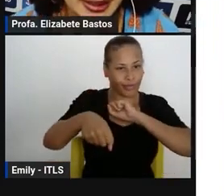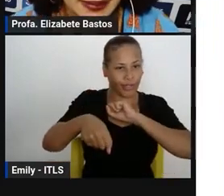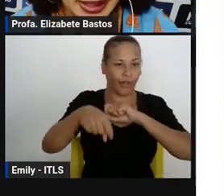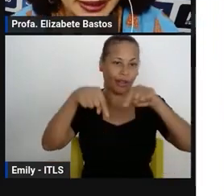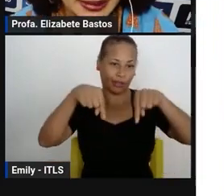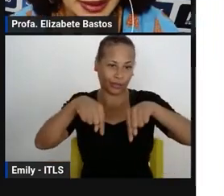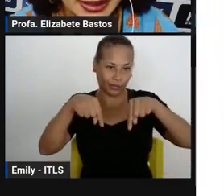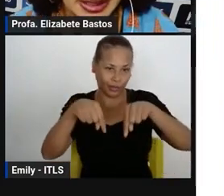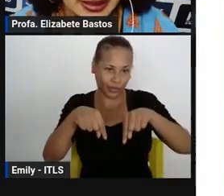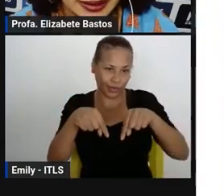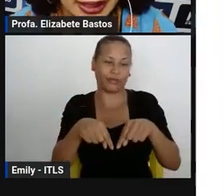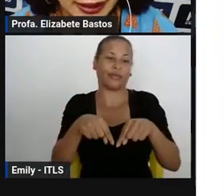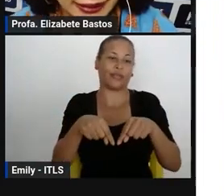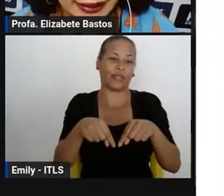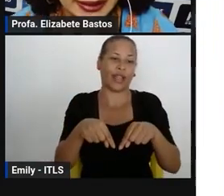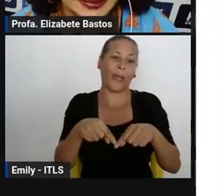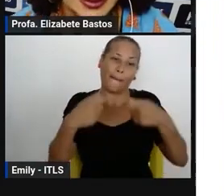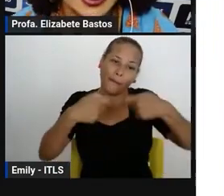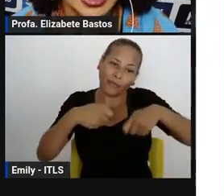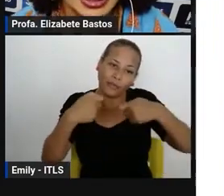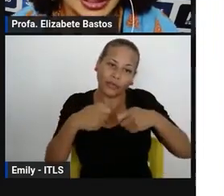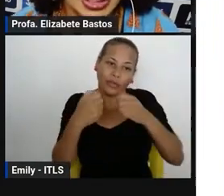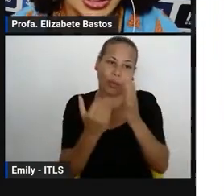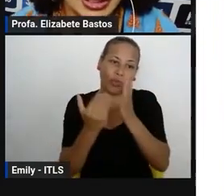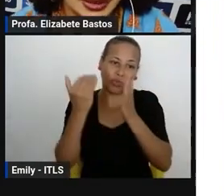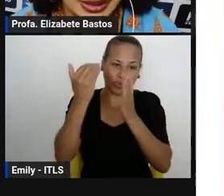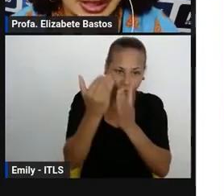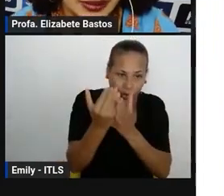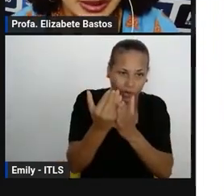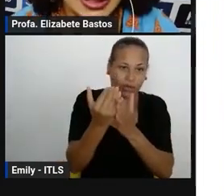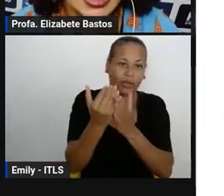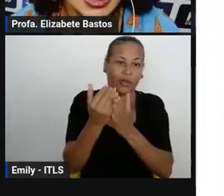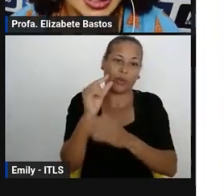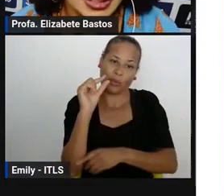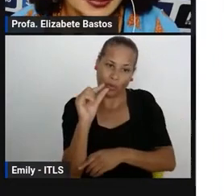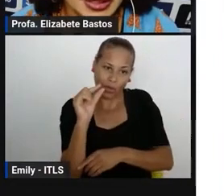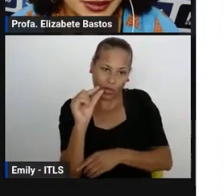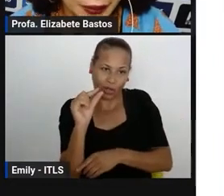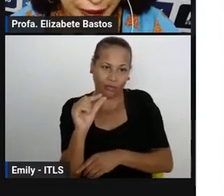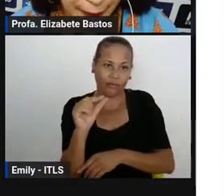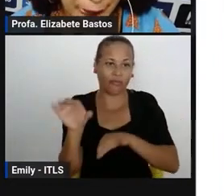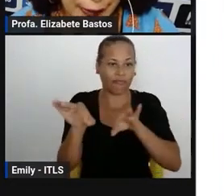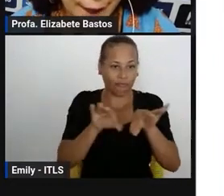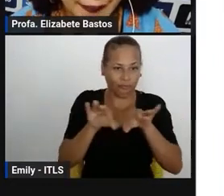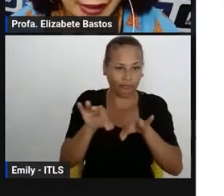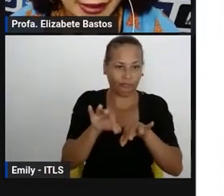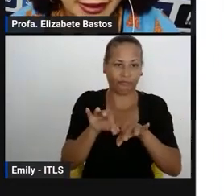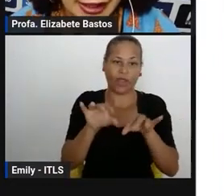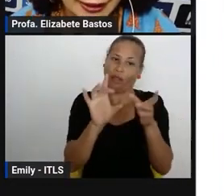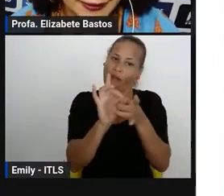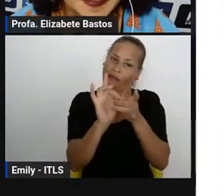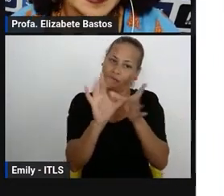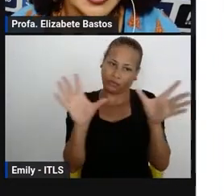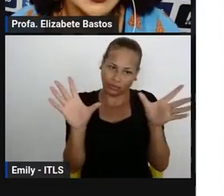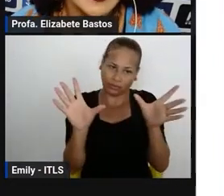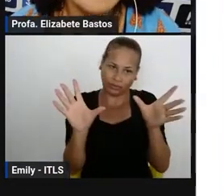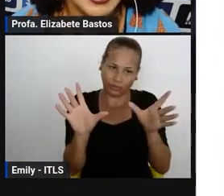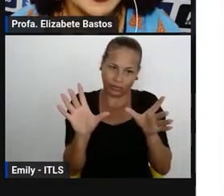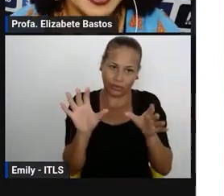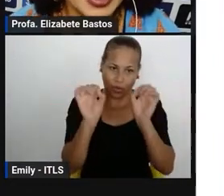e a demais carga horária, né? O restante é as 3 horas aulas de livre escolha. Certo?